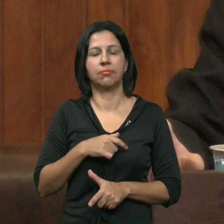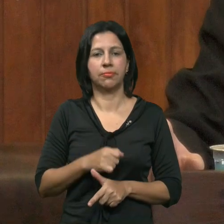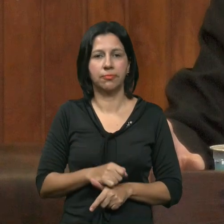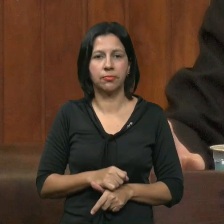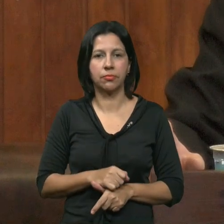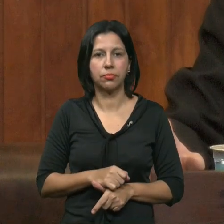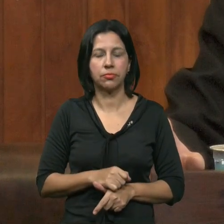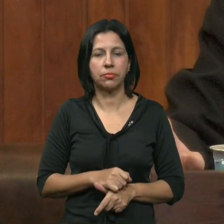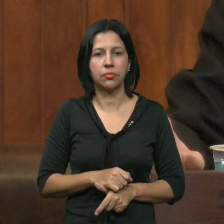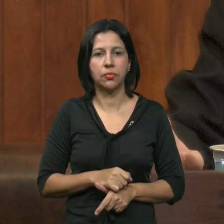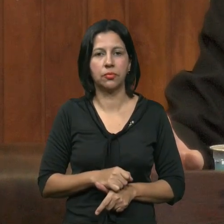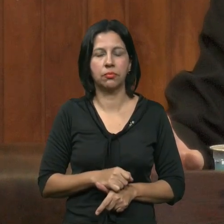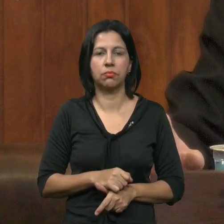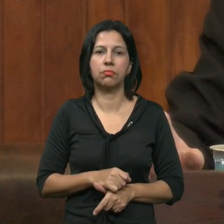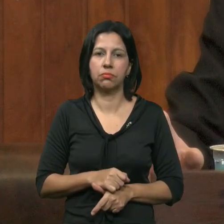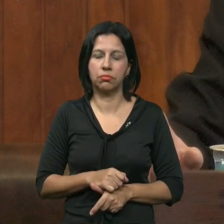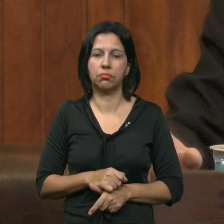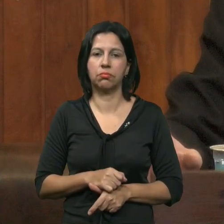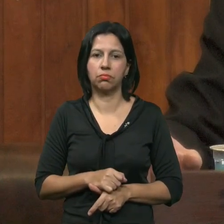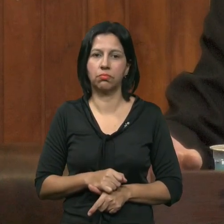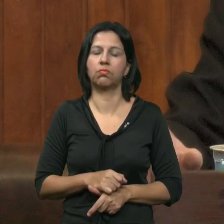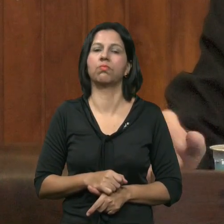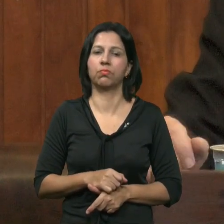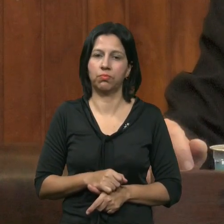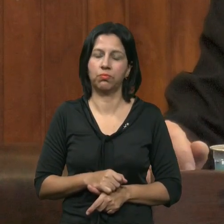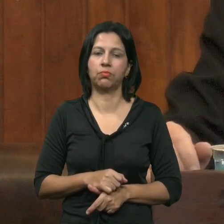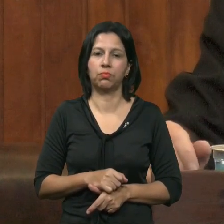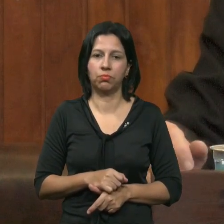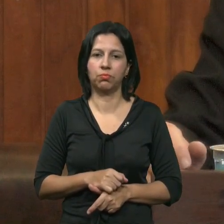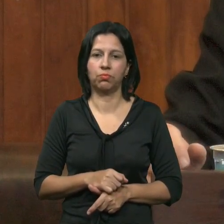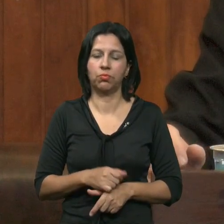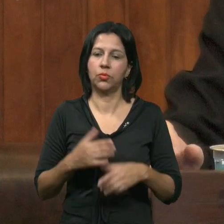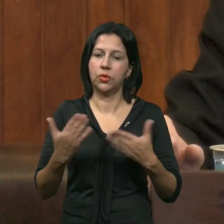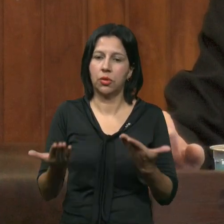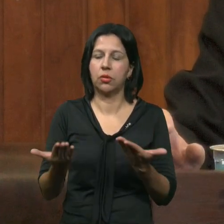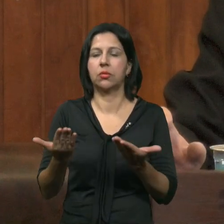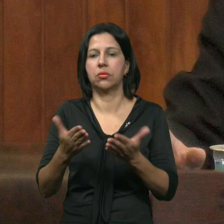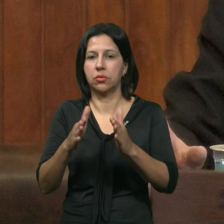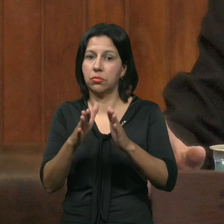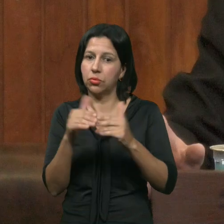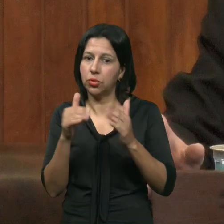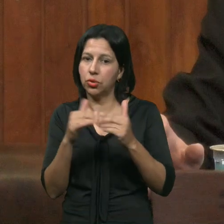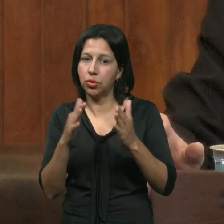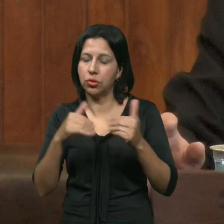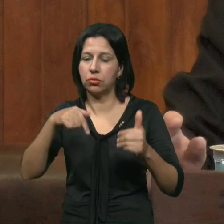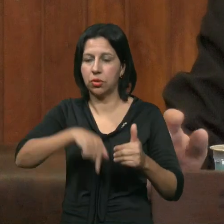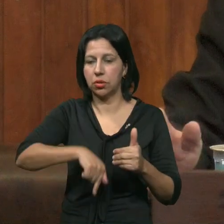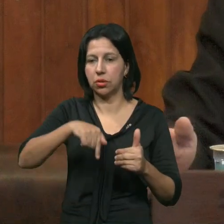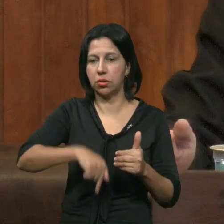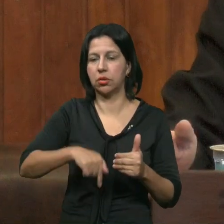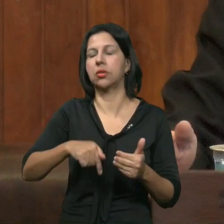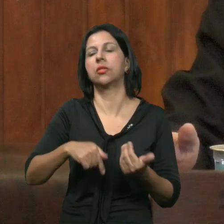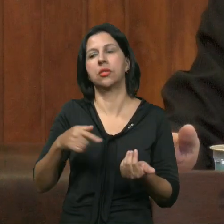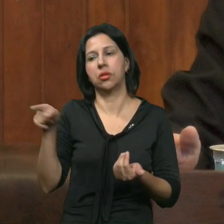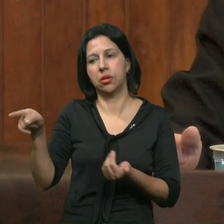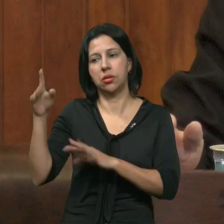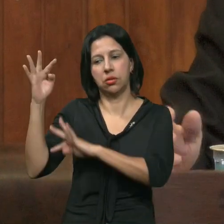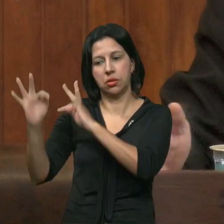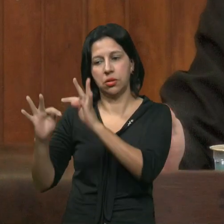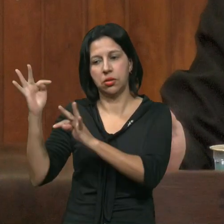Não estaria Atendendo Ao pleito Dos técnicos Se simplesmente